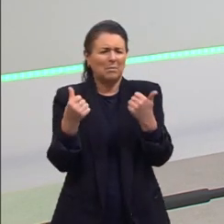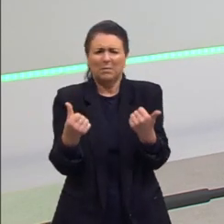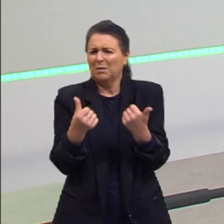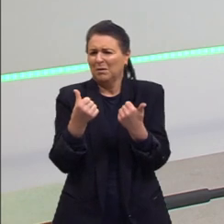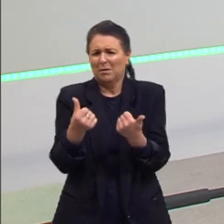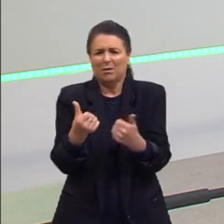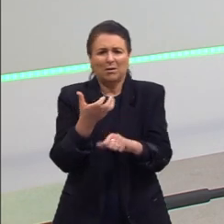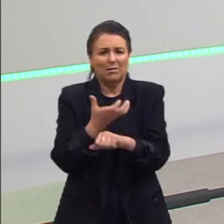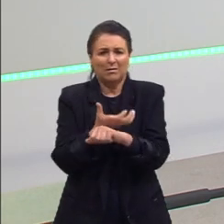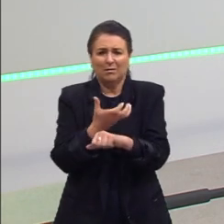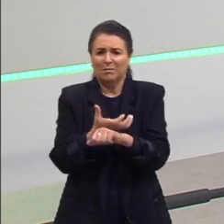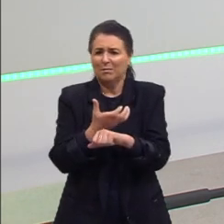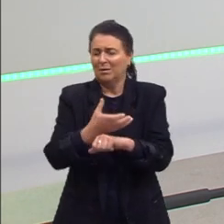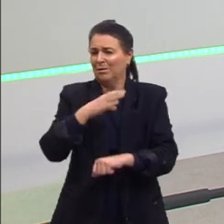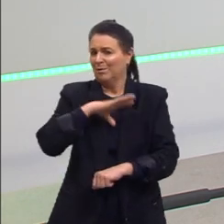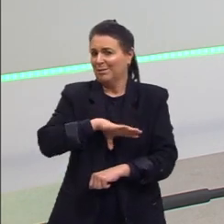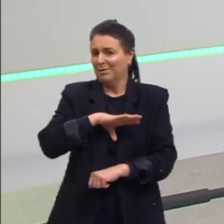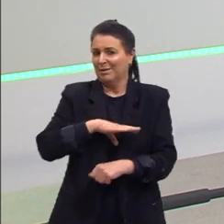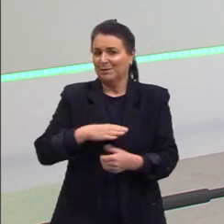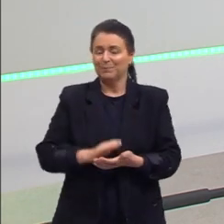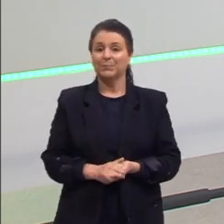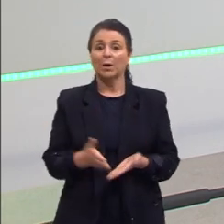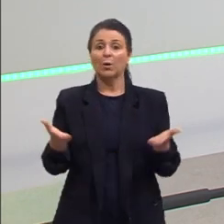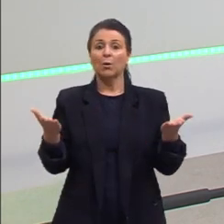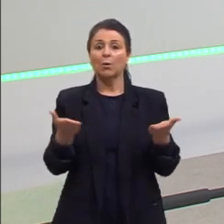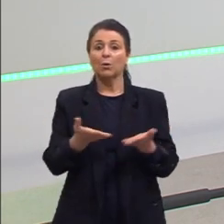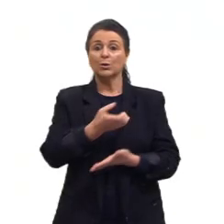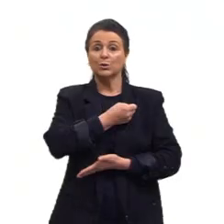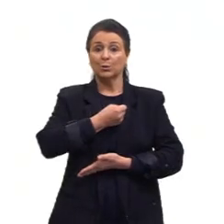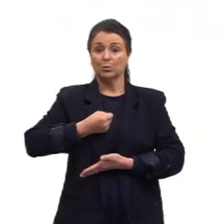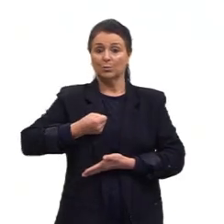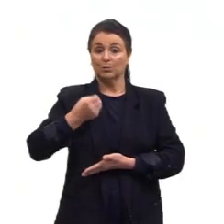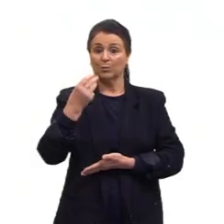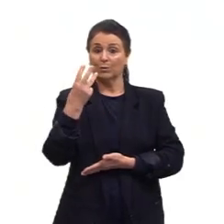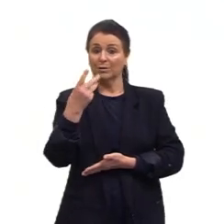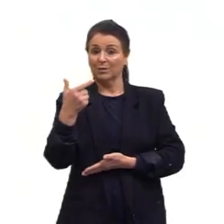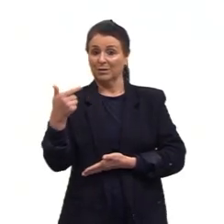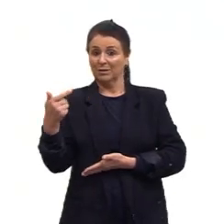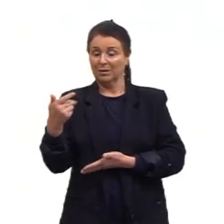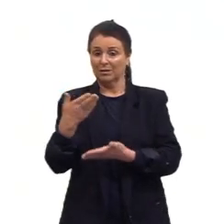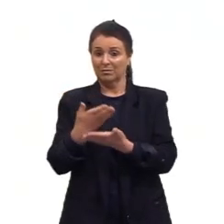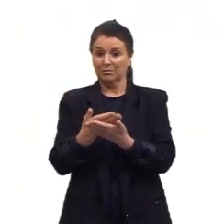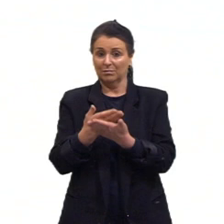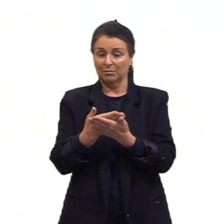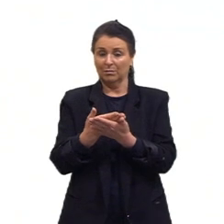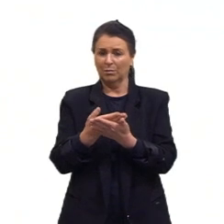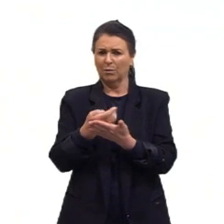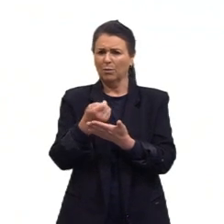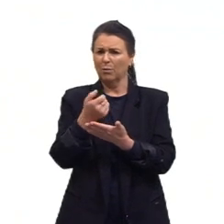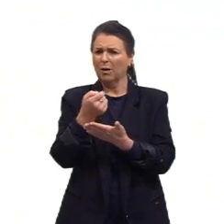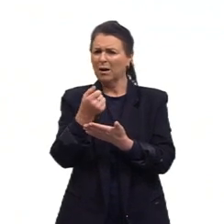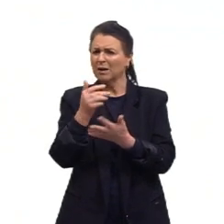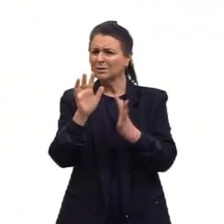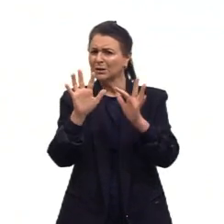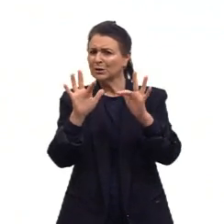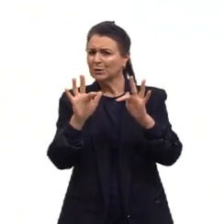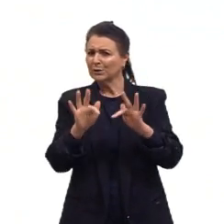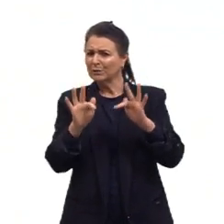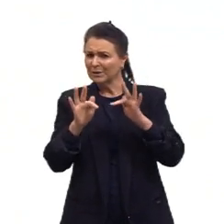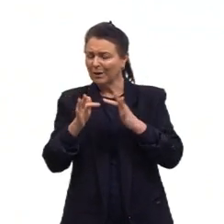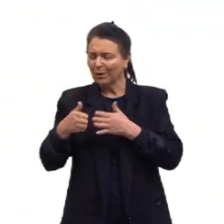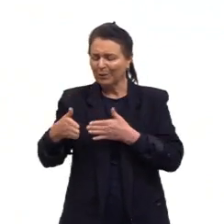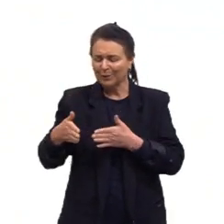a gente tem aí. Chegamos hoje à nossa aula de número 37, olha, já estamos aí quase no finalzinho da nossa